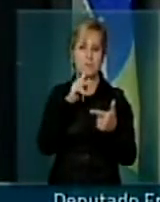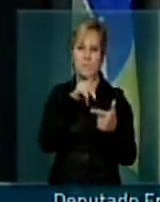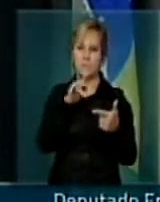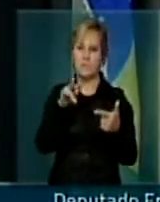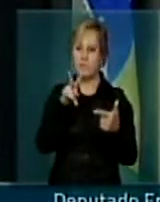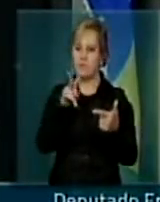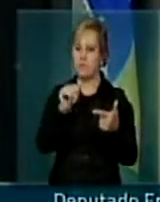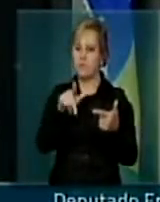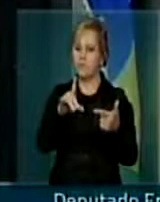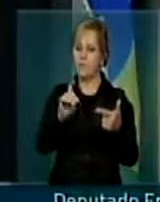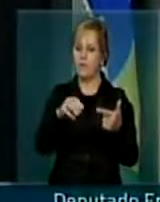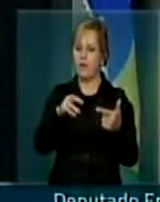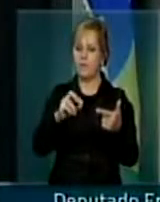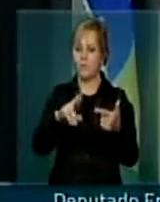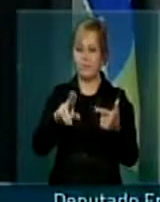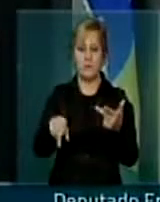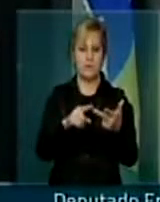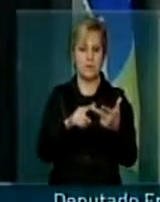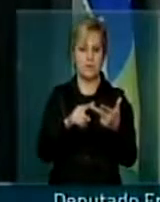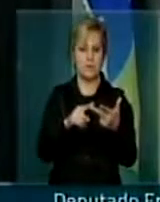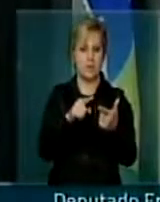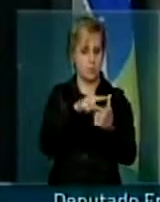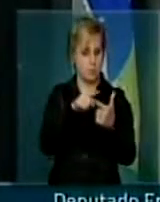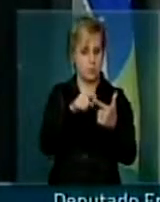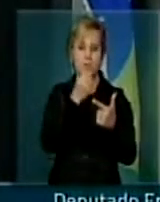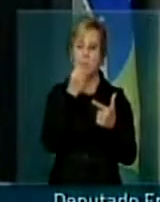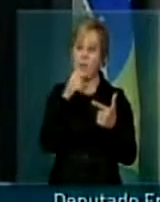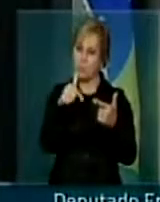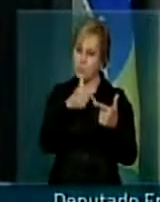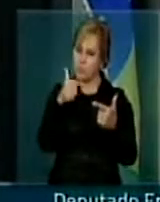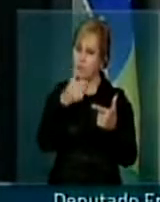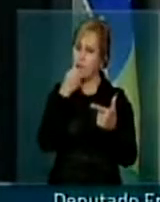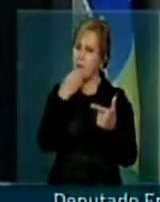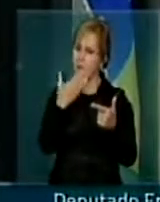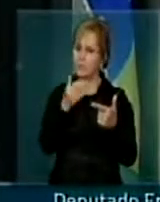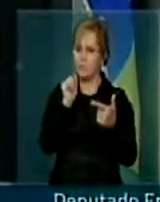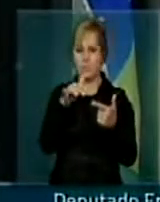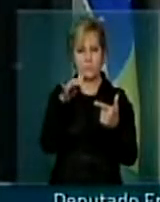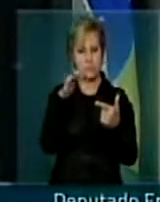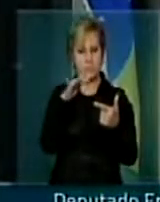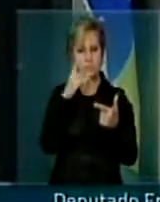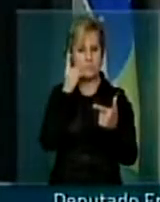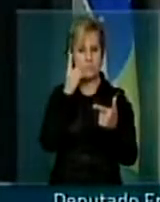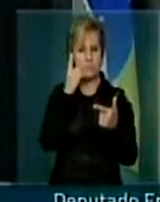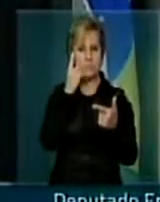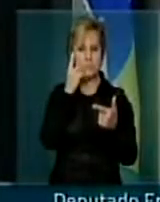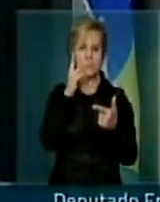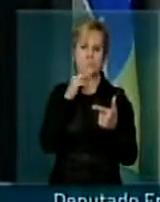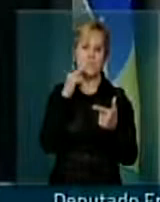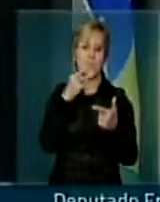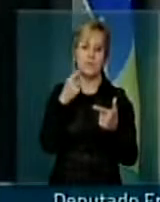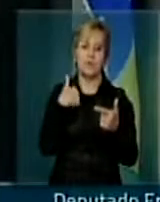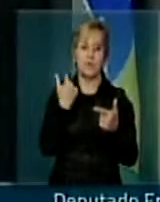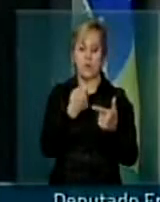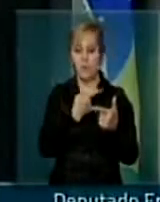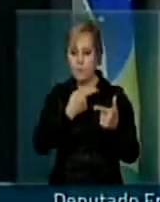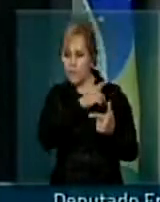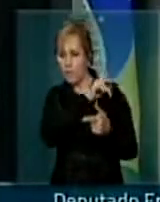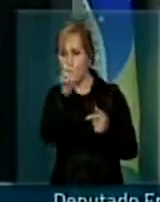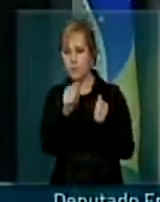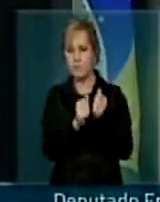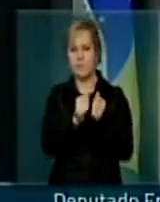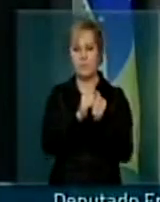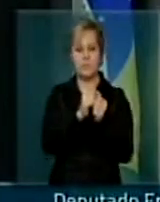chamado Valdemir José, dois bons parlamentares, dois grandes cidadãos, tivemos no Ministério Público a semana passada